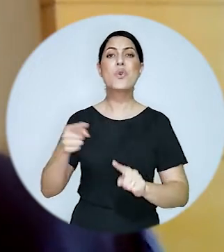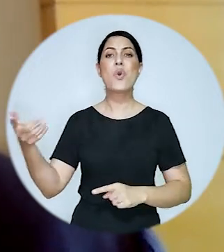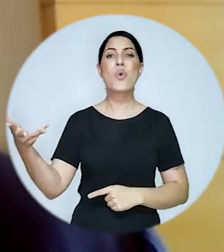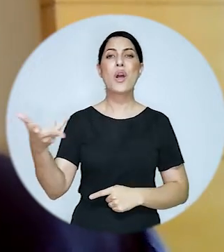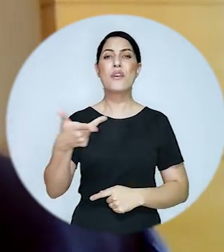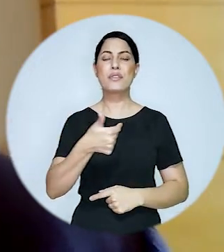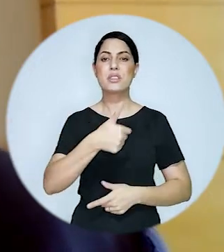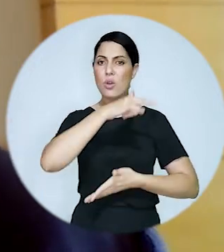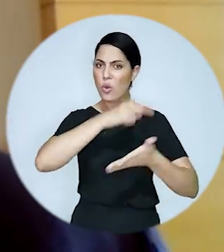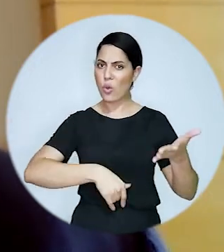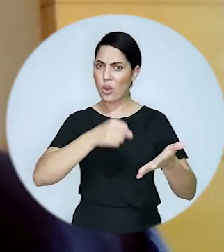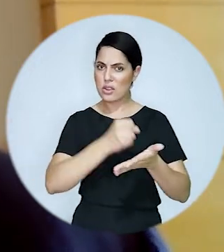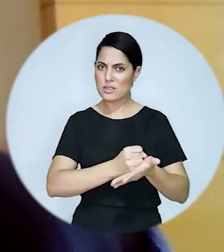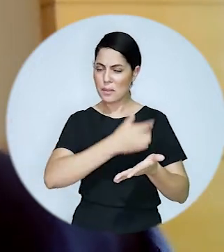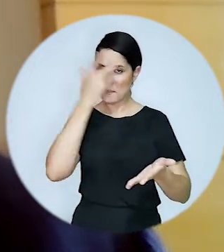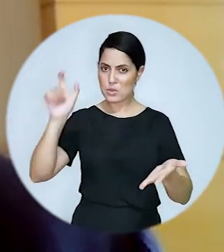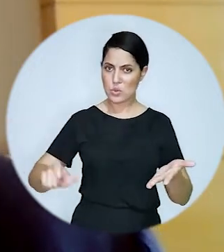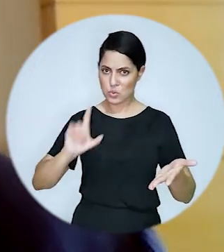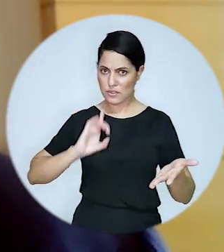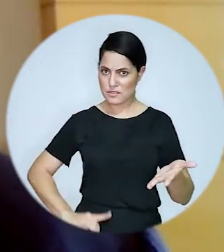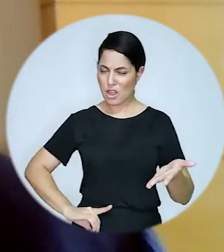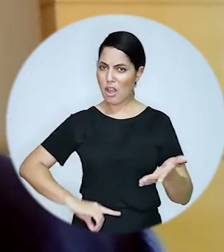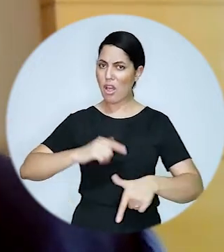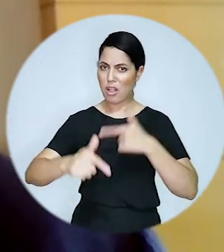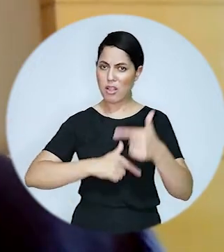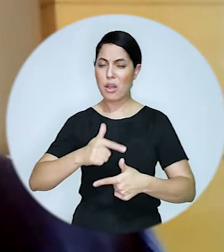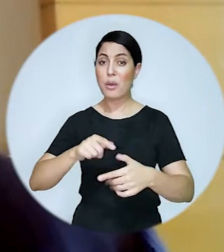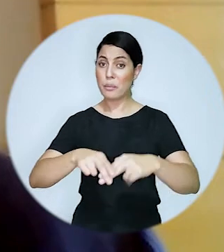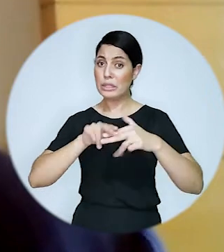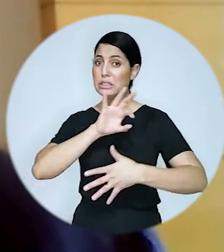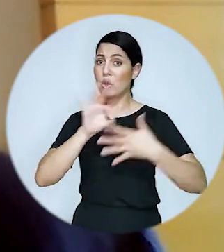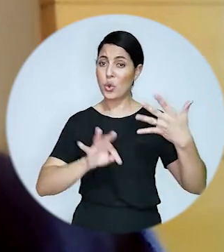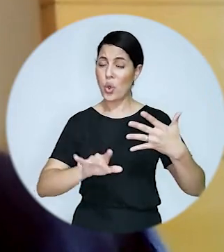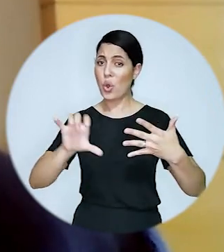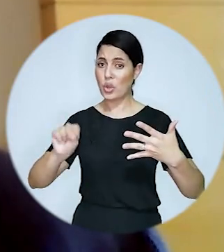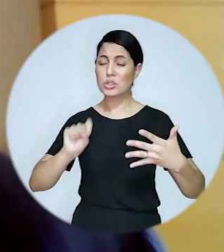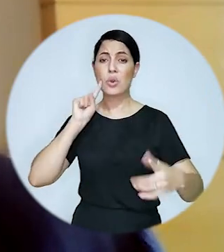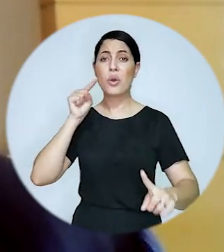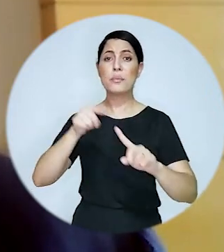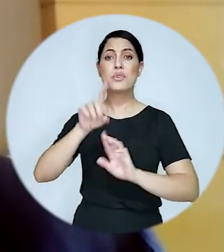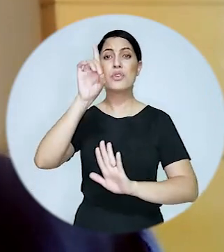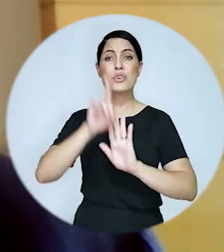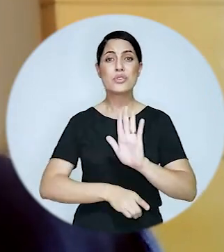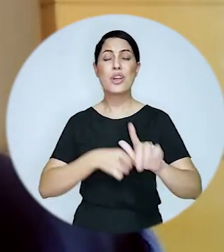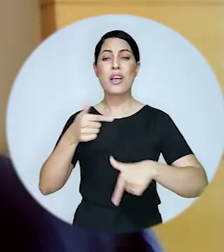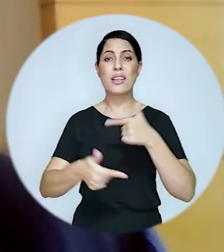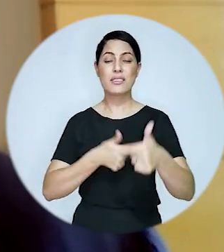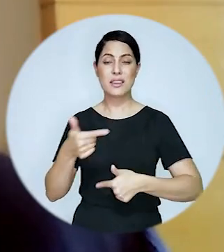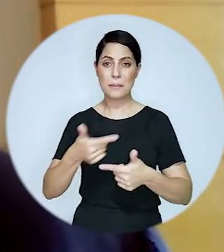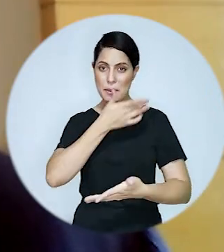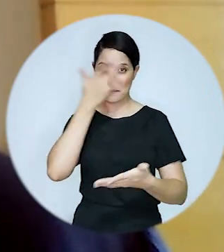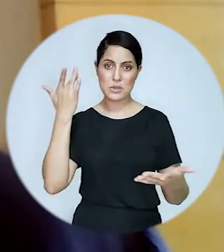a qualificação e contratação das pessoas com deficiência por isso é que nós temos as cotas para se assegurar também o